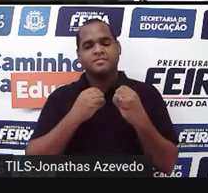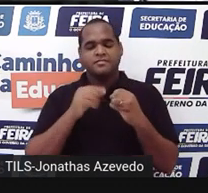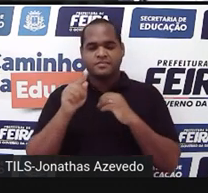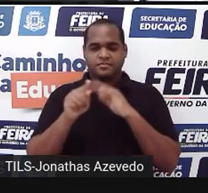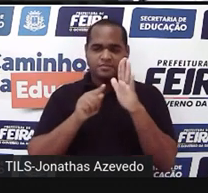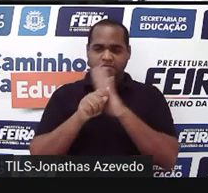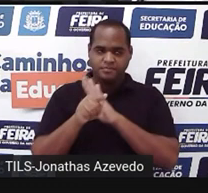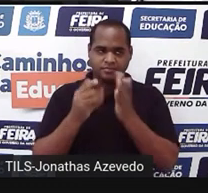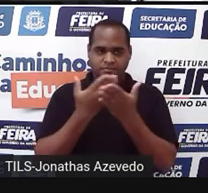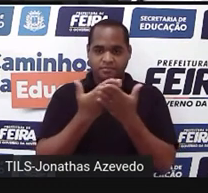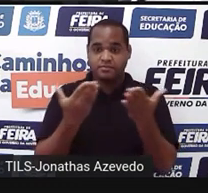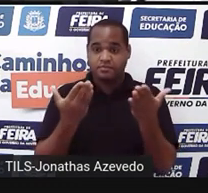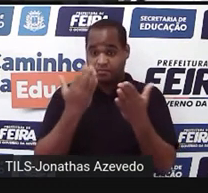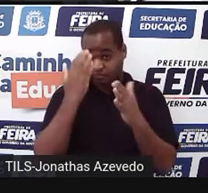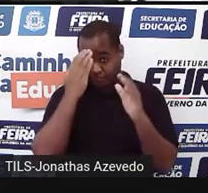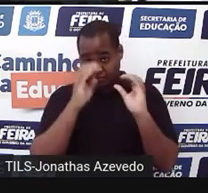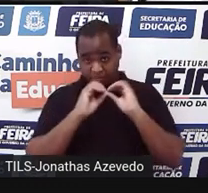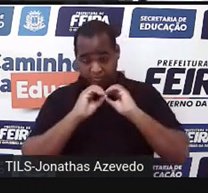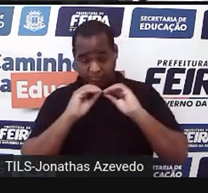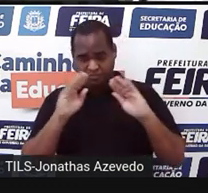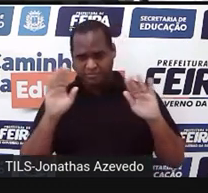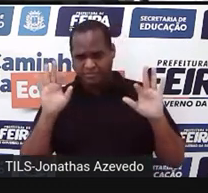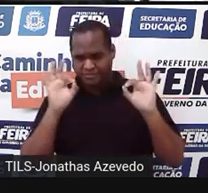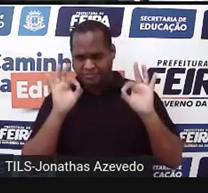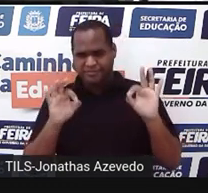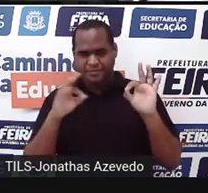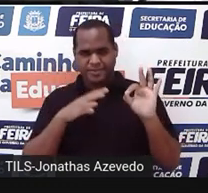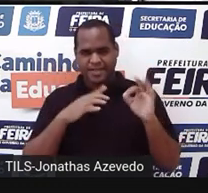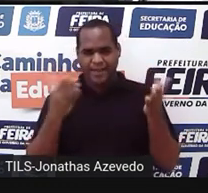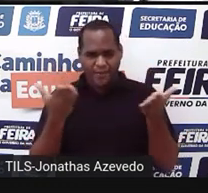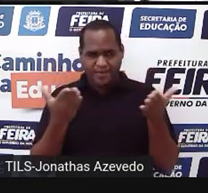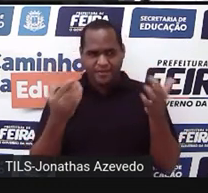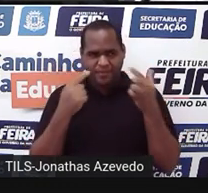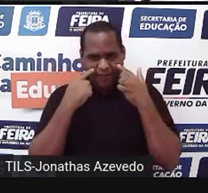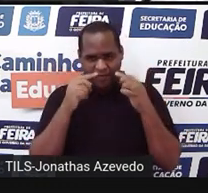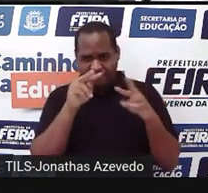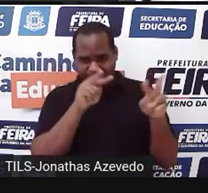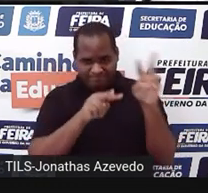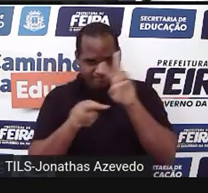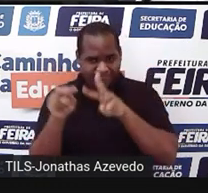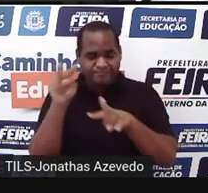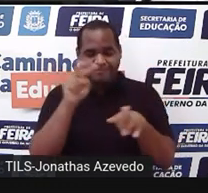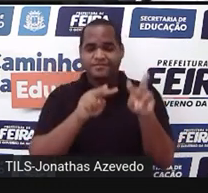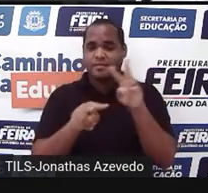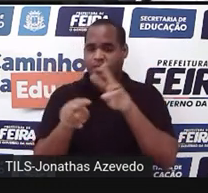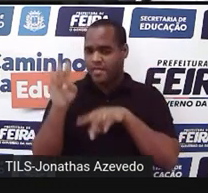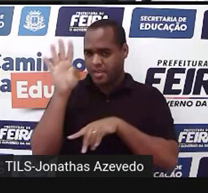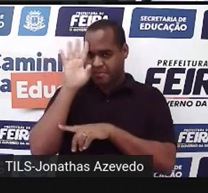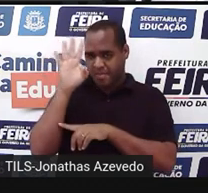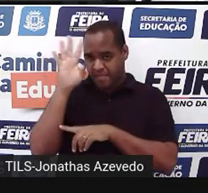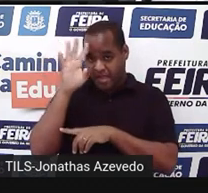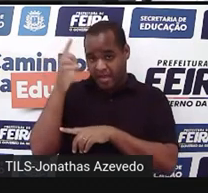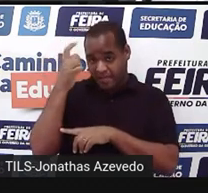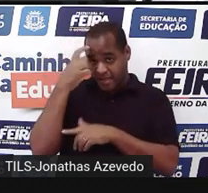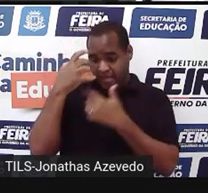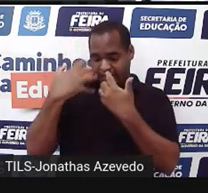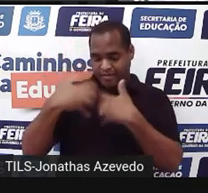perguntar, será que você entendeu o que a gente acabou de ver aqui? O raciocínio que a gente acabou de construir aqui?